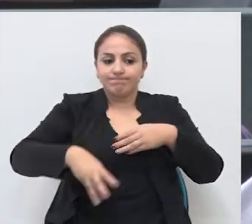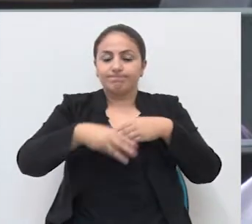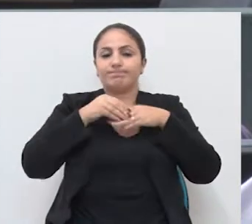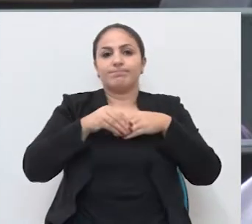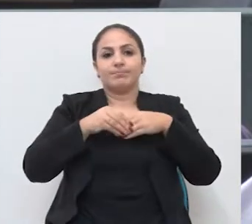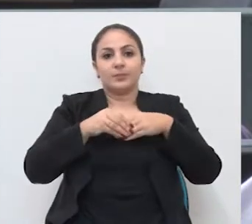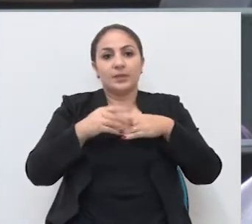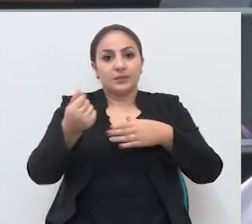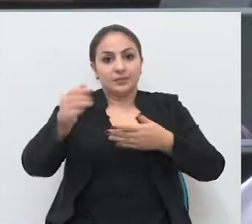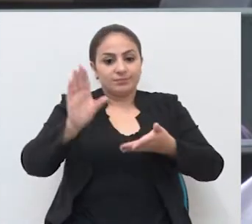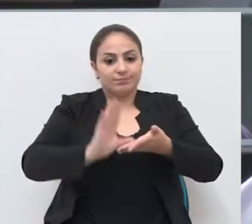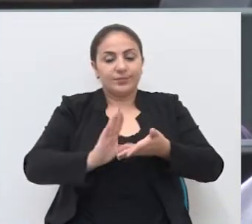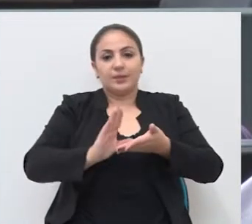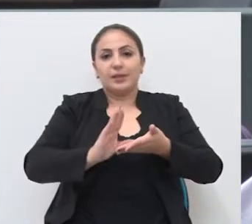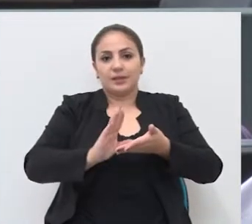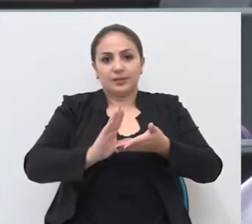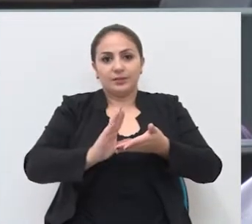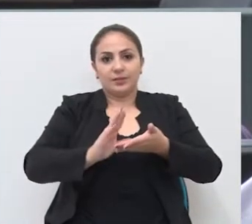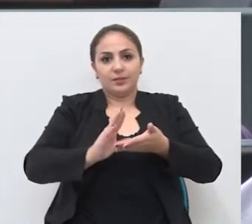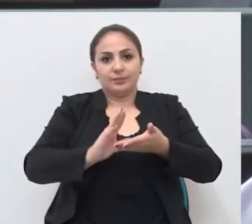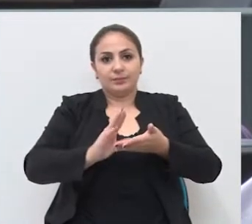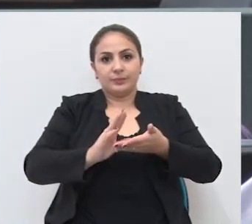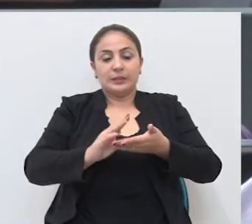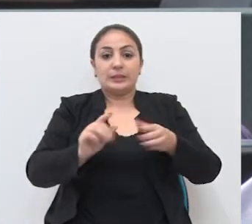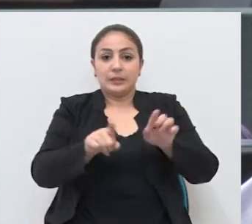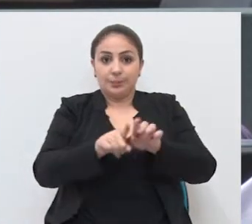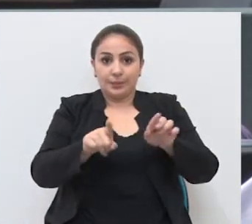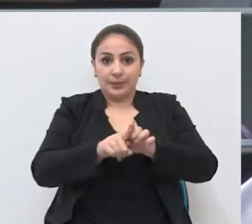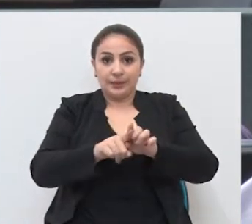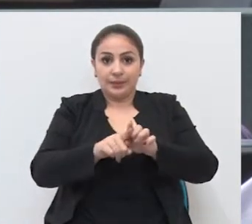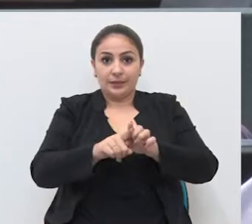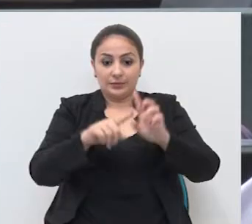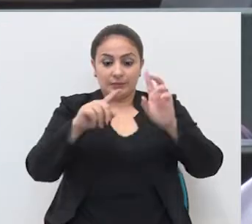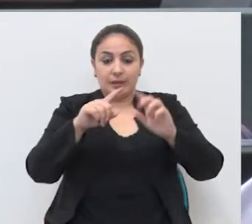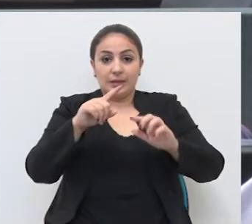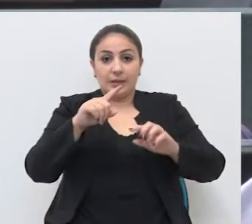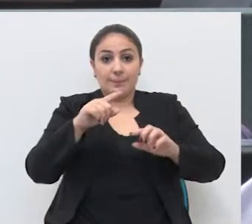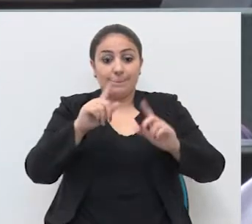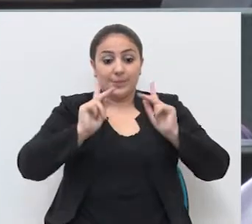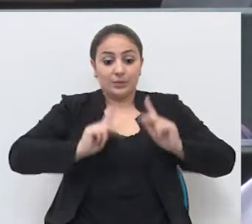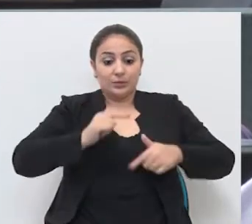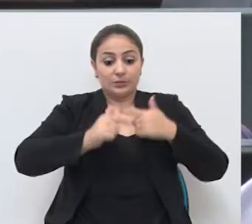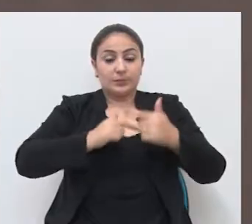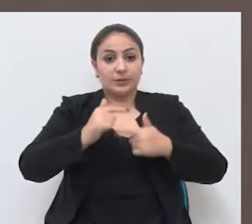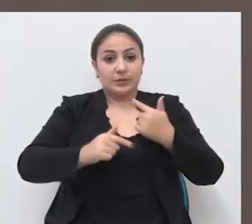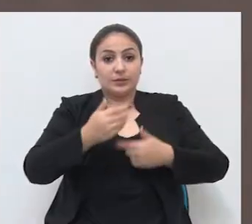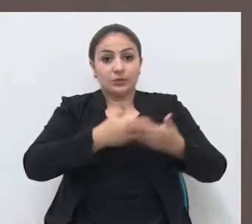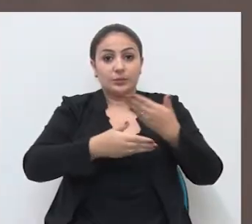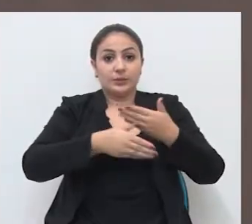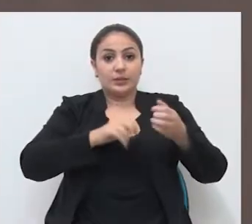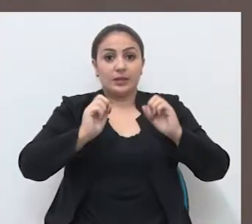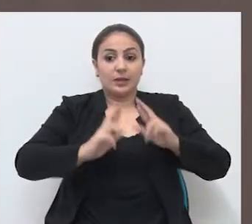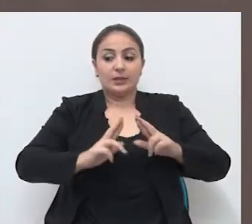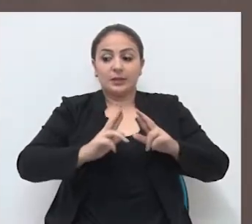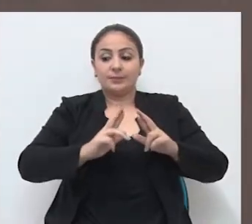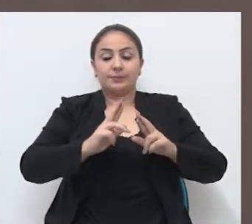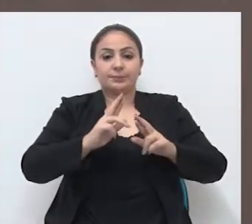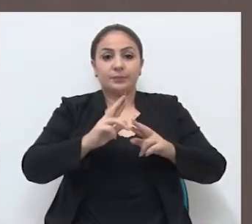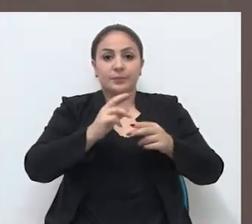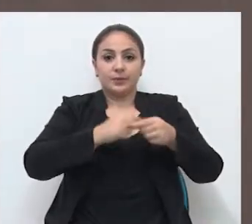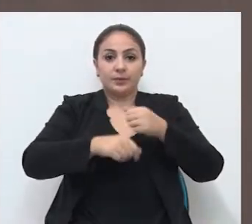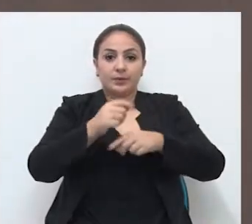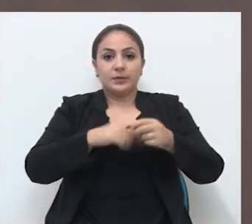complementação de recursos humanos para atendimento na área administrativa. Outro argumento